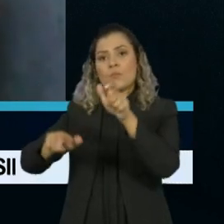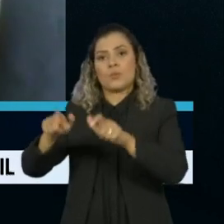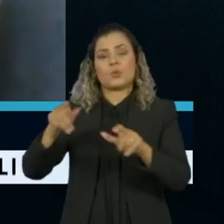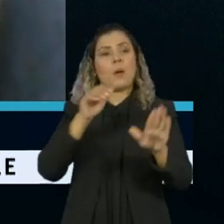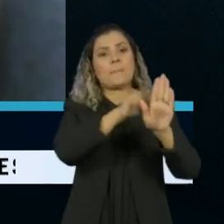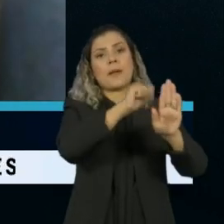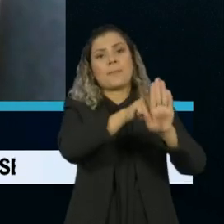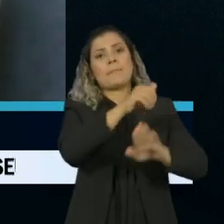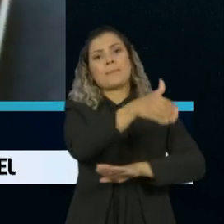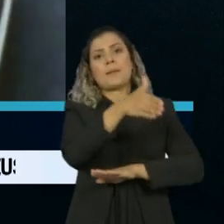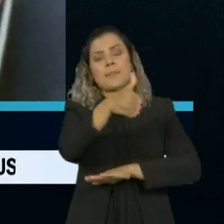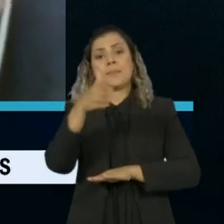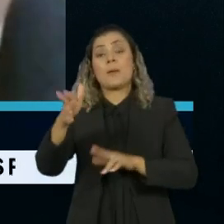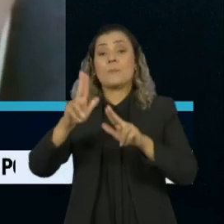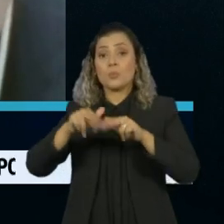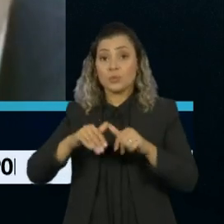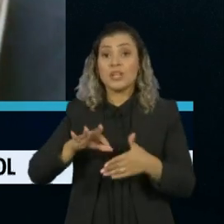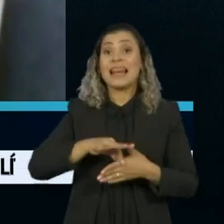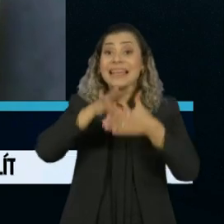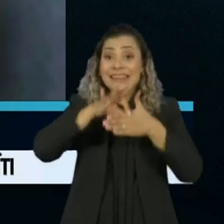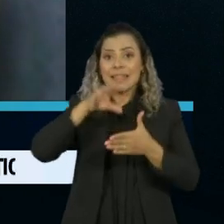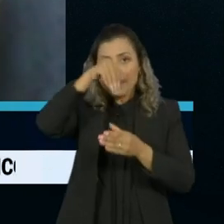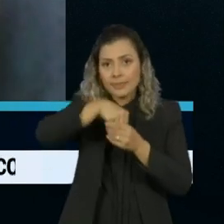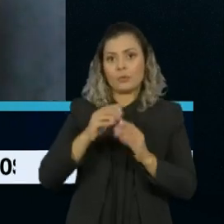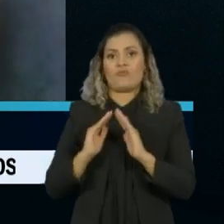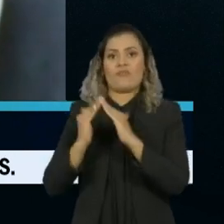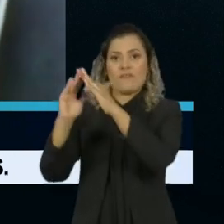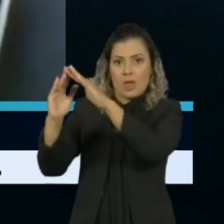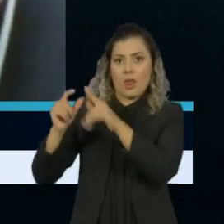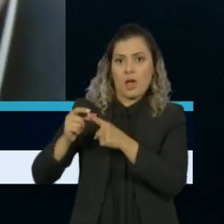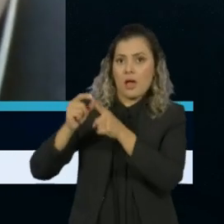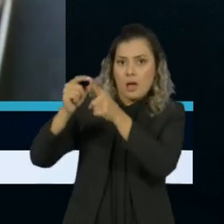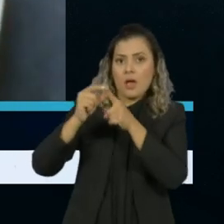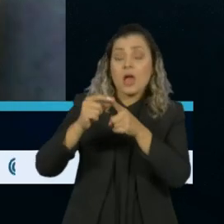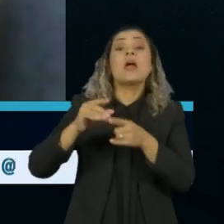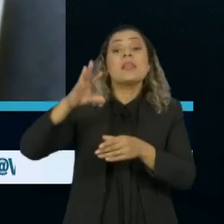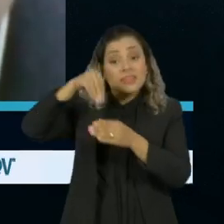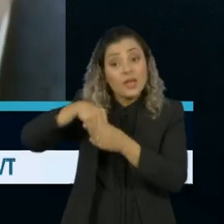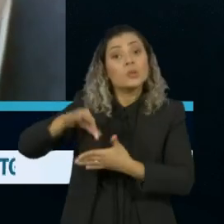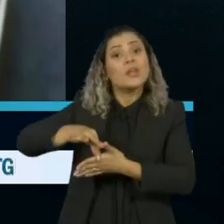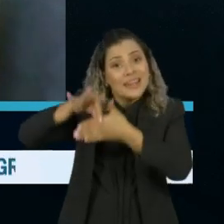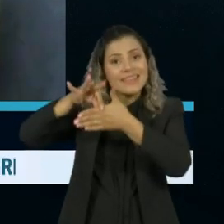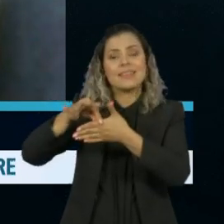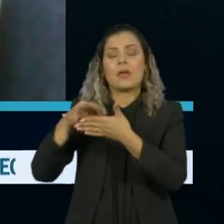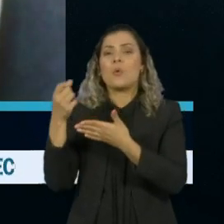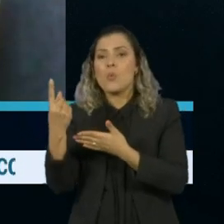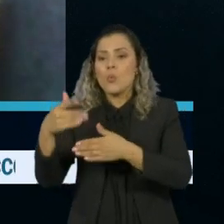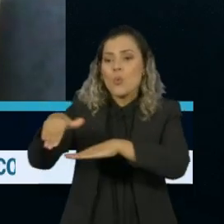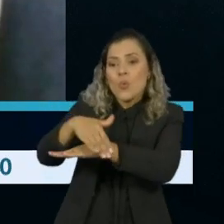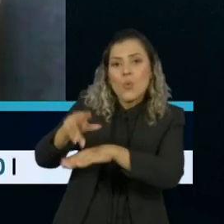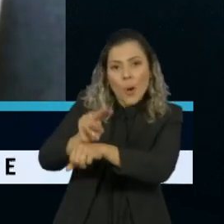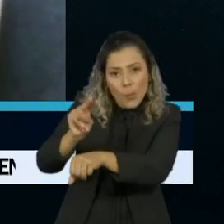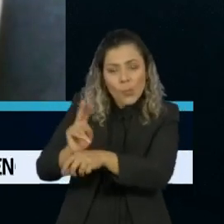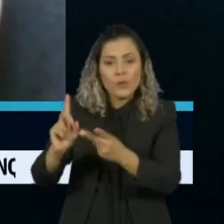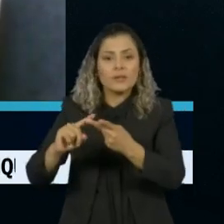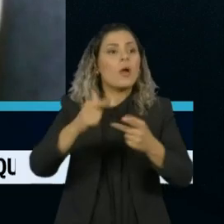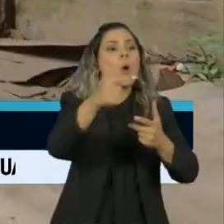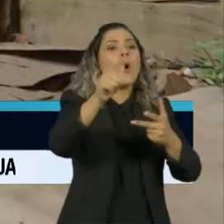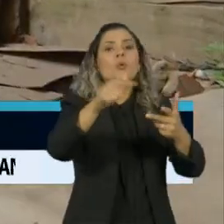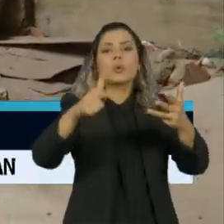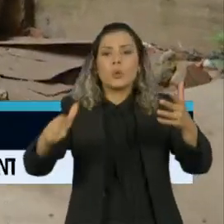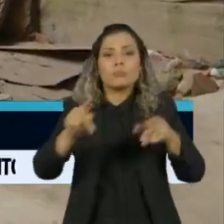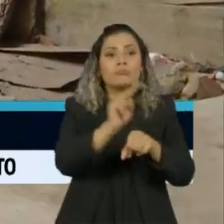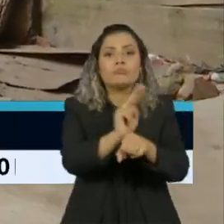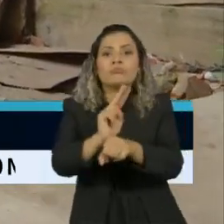Então, nós vamos capacitar líderes comunitários justamente para ele poder aferir a medida desse paciente com Covid.